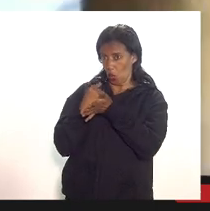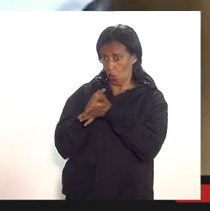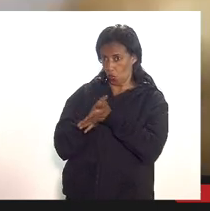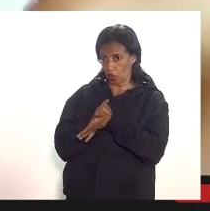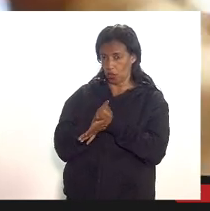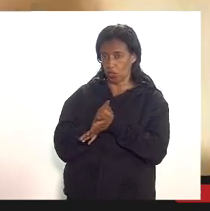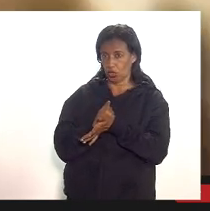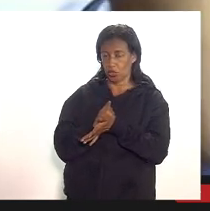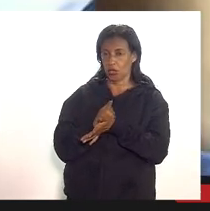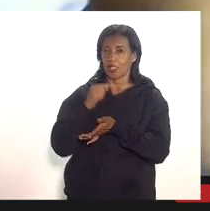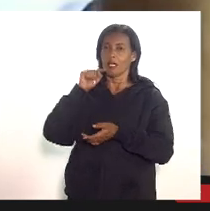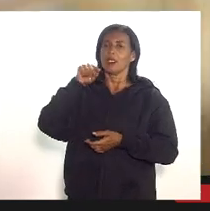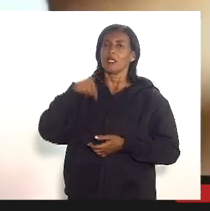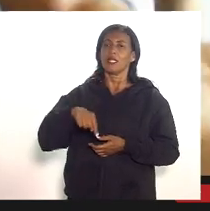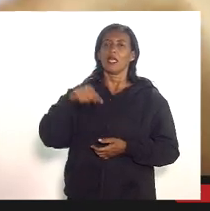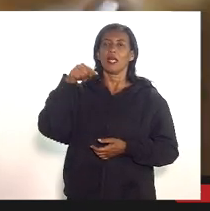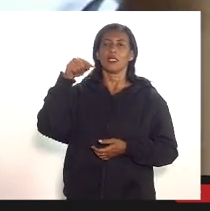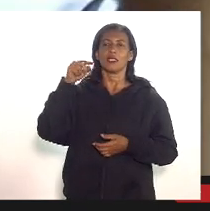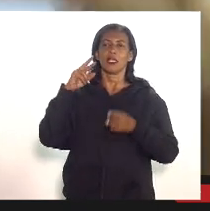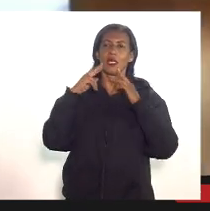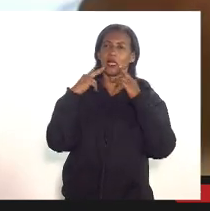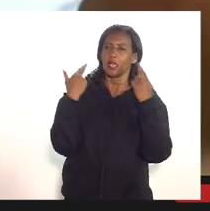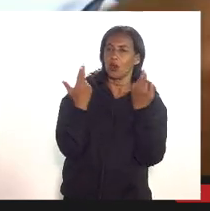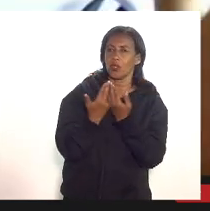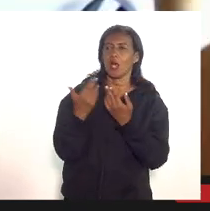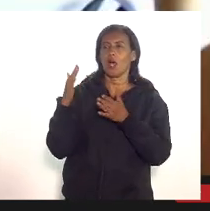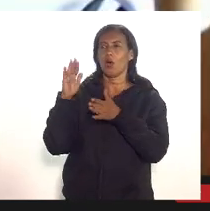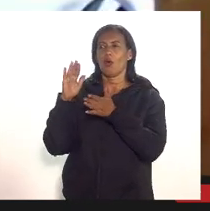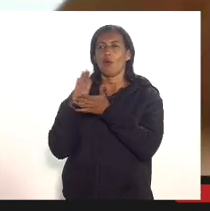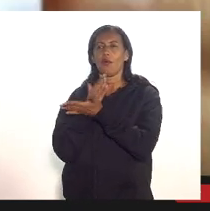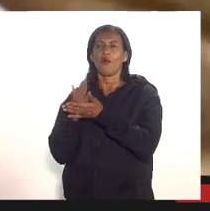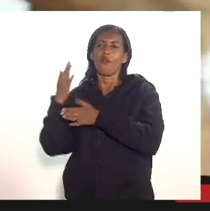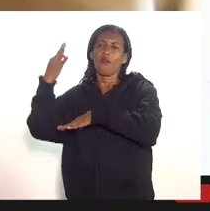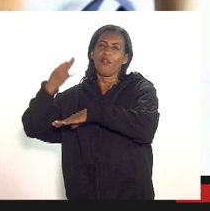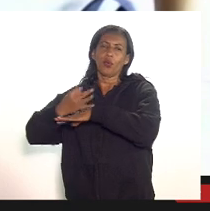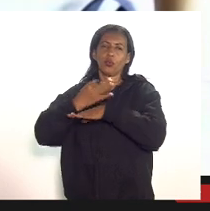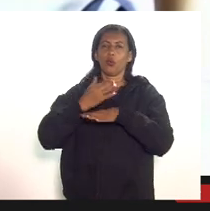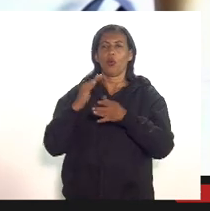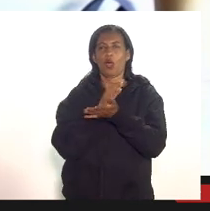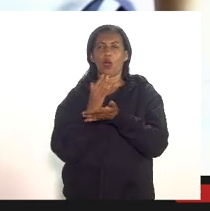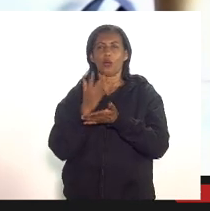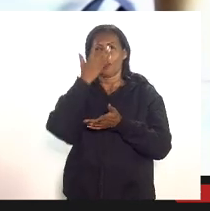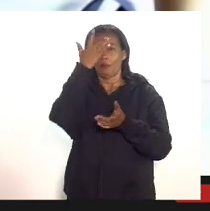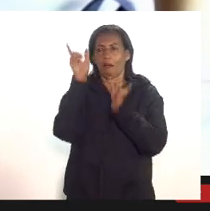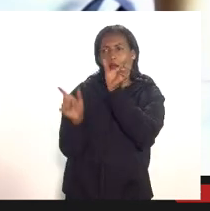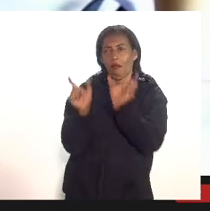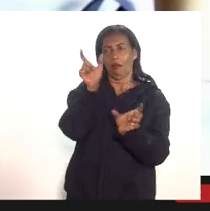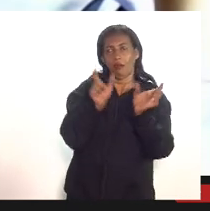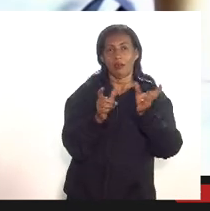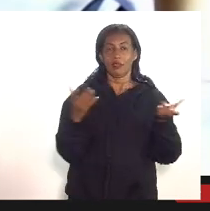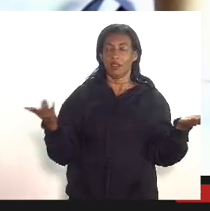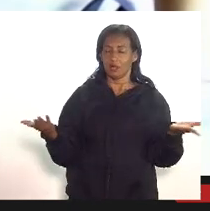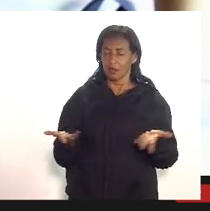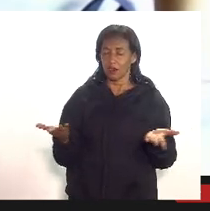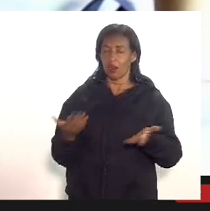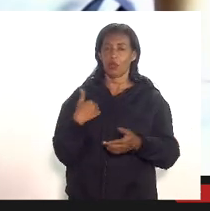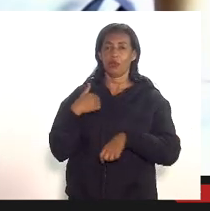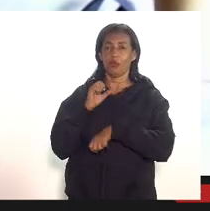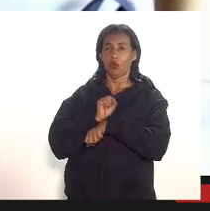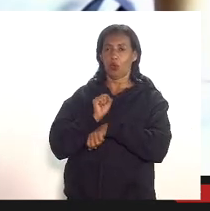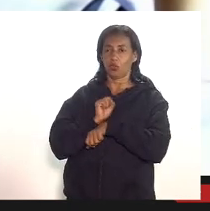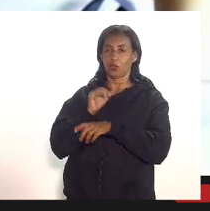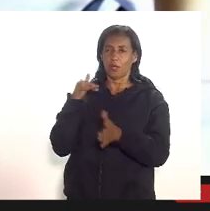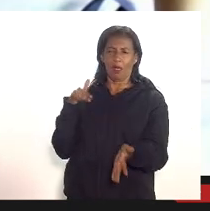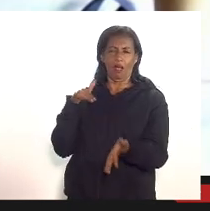ler todas ver se faltou alguma etc eu tenho que receber isso até o